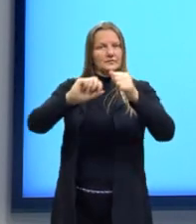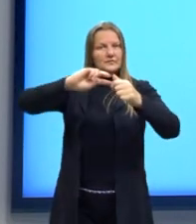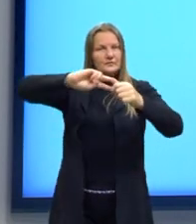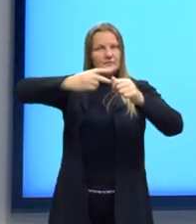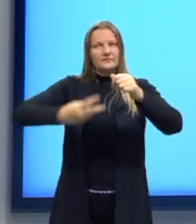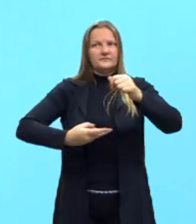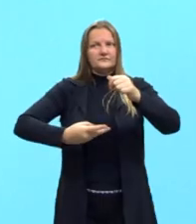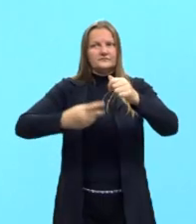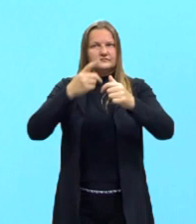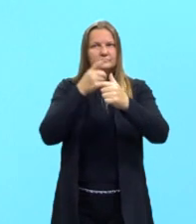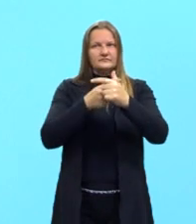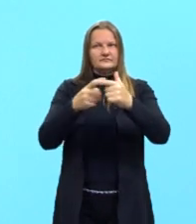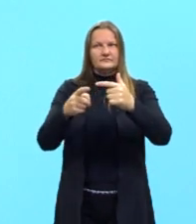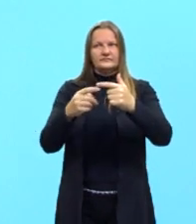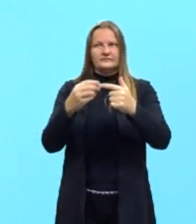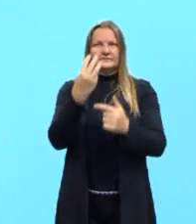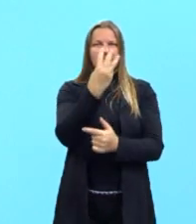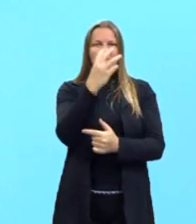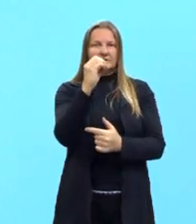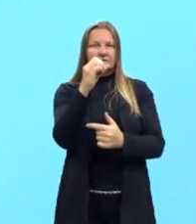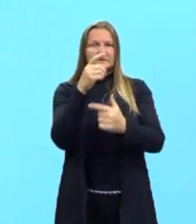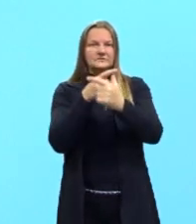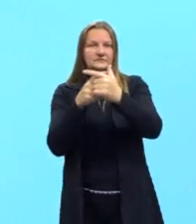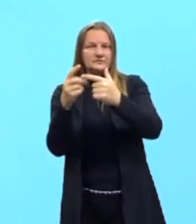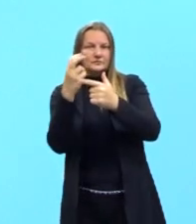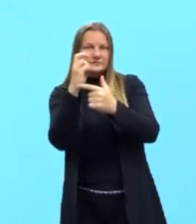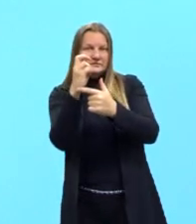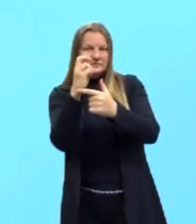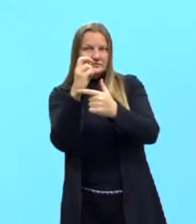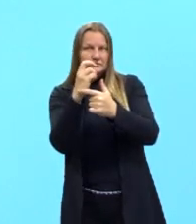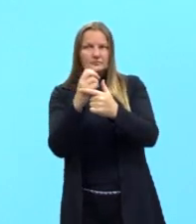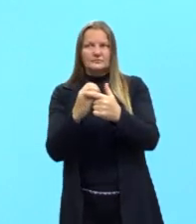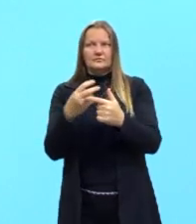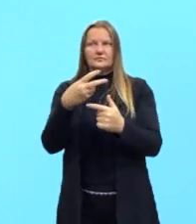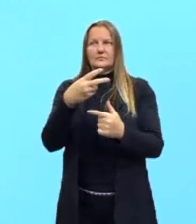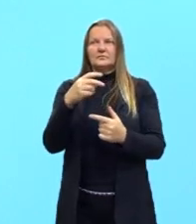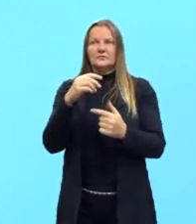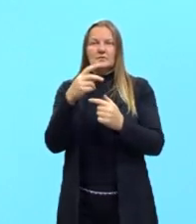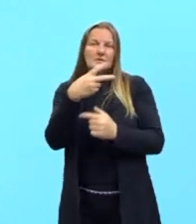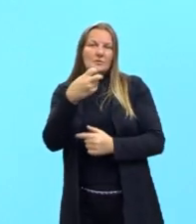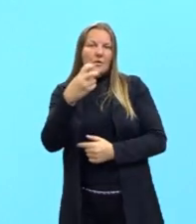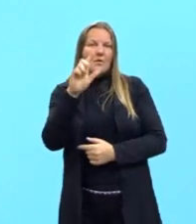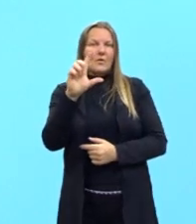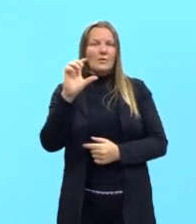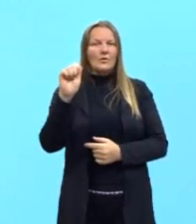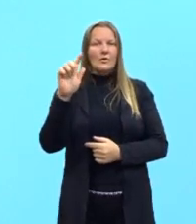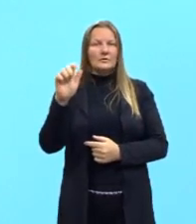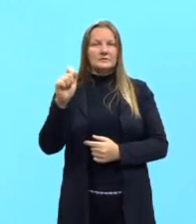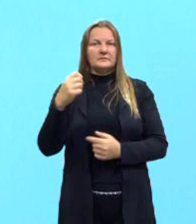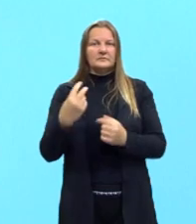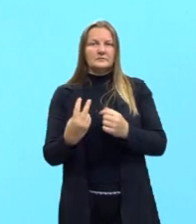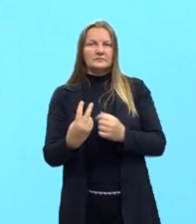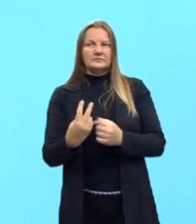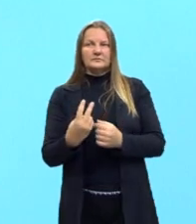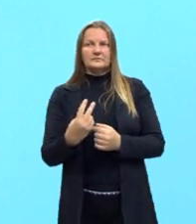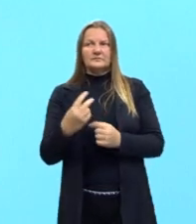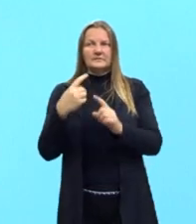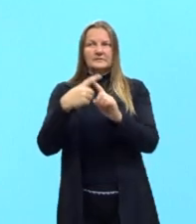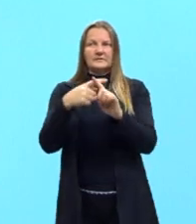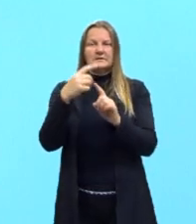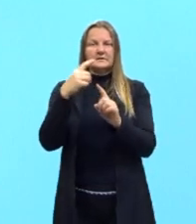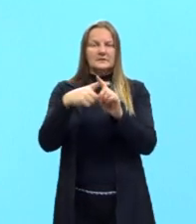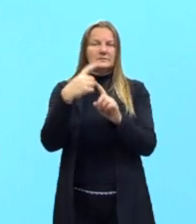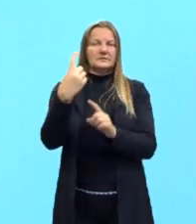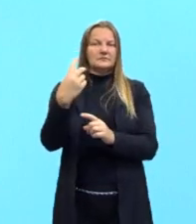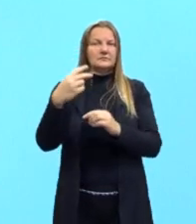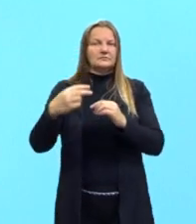que é a divisão. Então nós teríamos 30 dividido por 5, igual ao logaritmo de T mais 1 na base